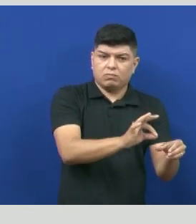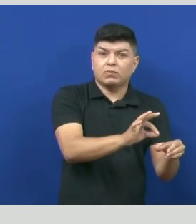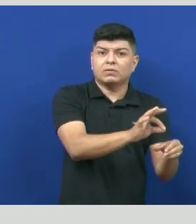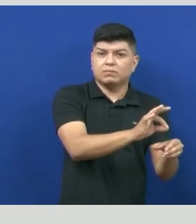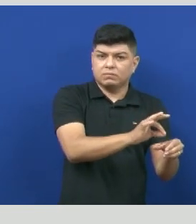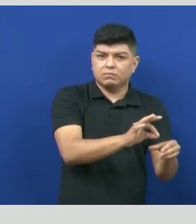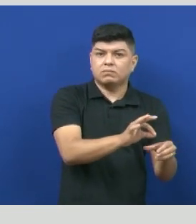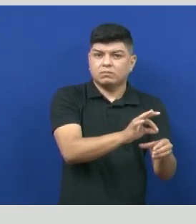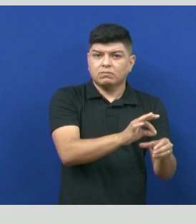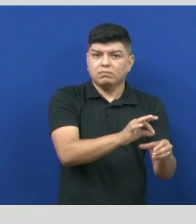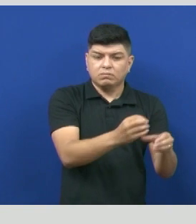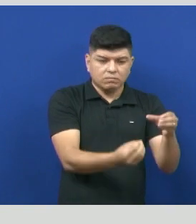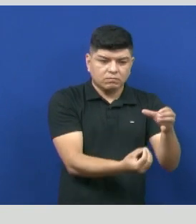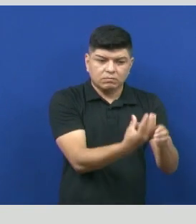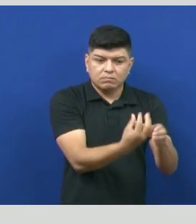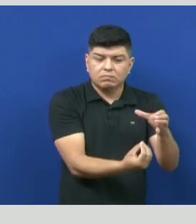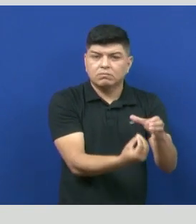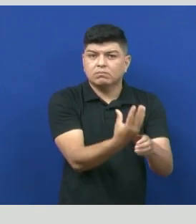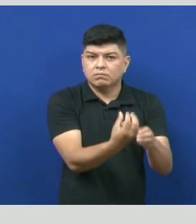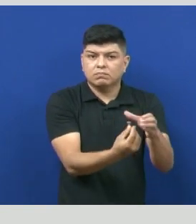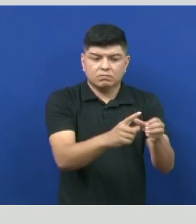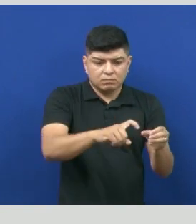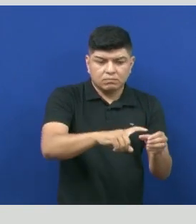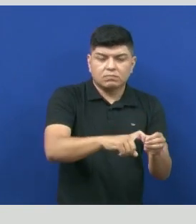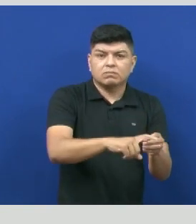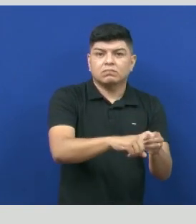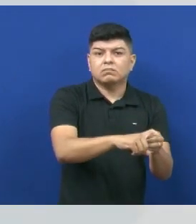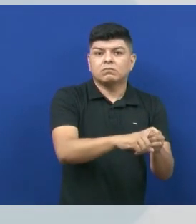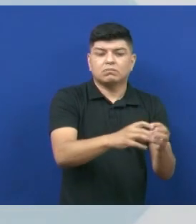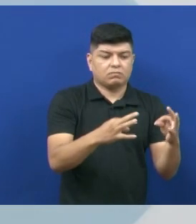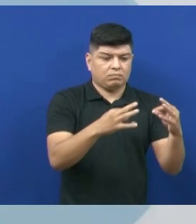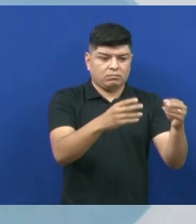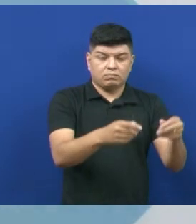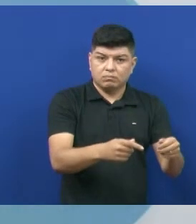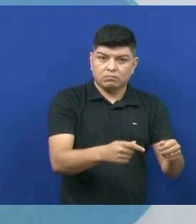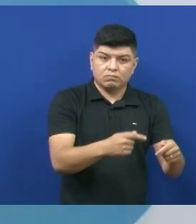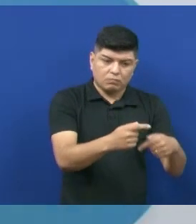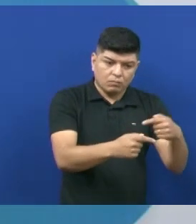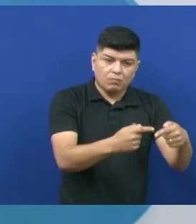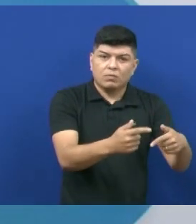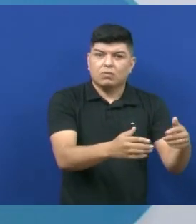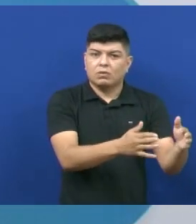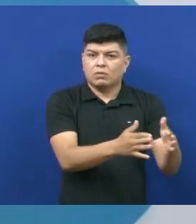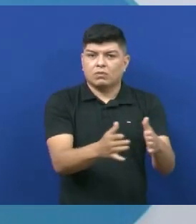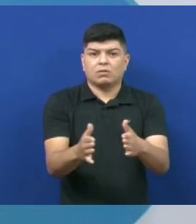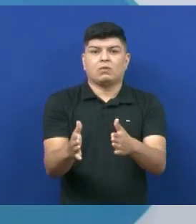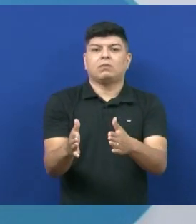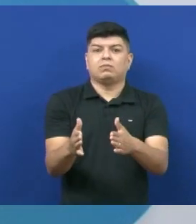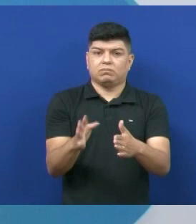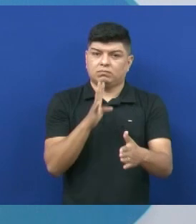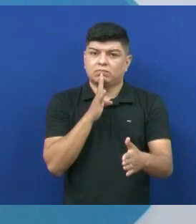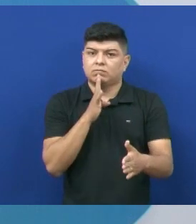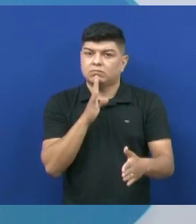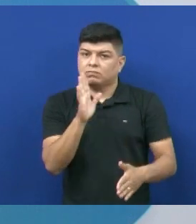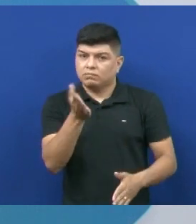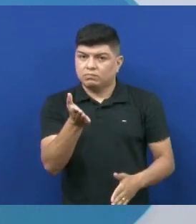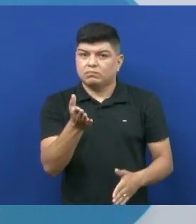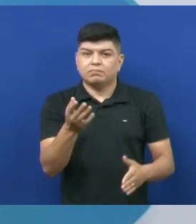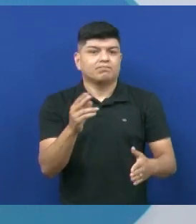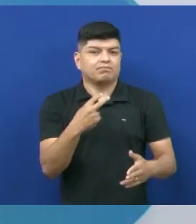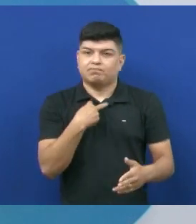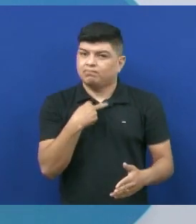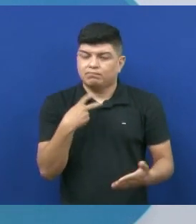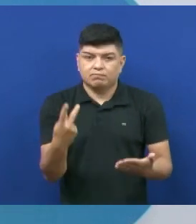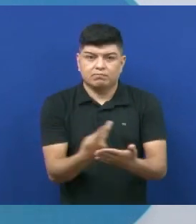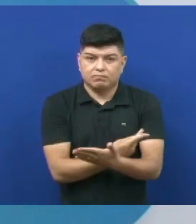E esses ovos eclodem depois e aparecem as larvas e tem todo aquele ciclo que a gente conhece muito bem, que a gente não pode deixar acontecer